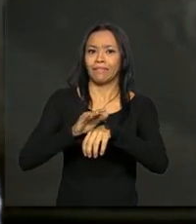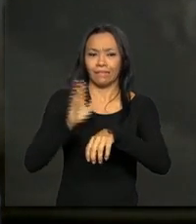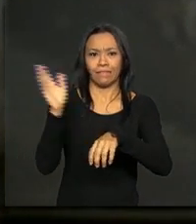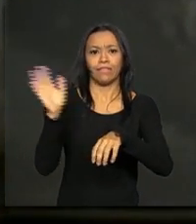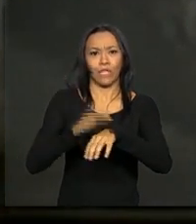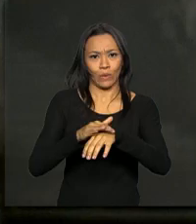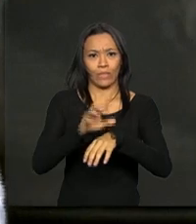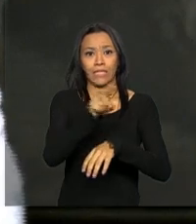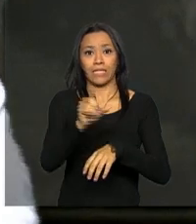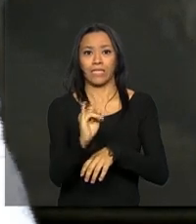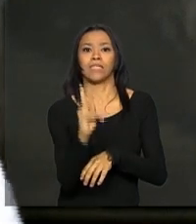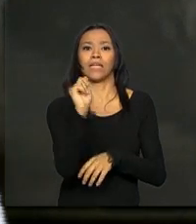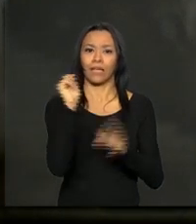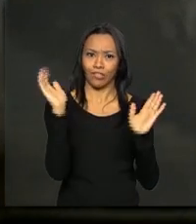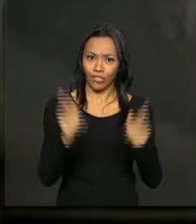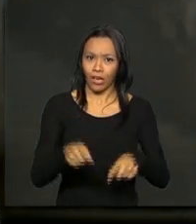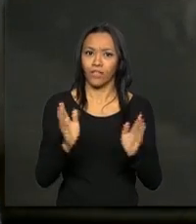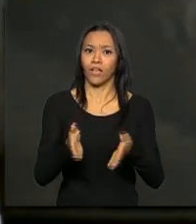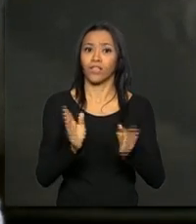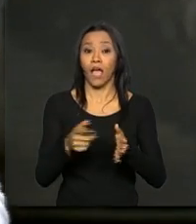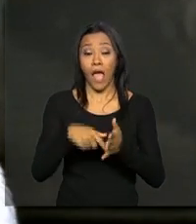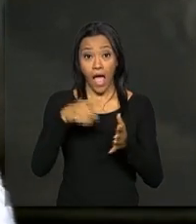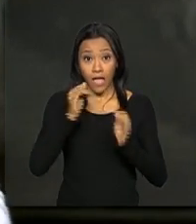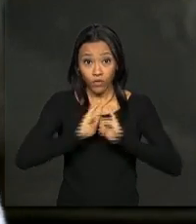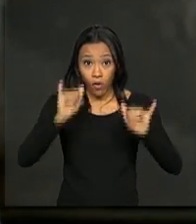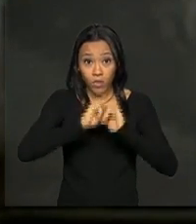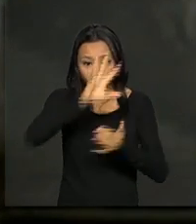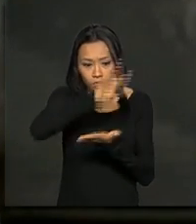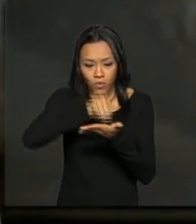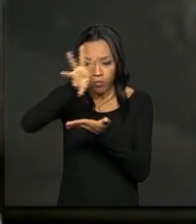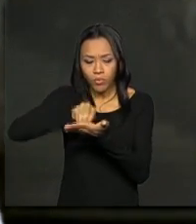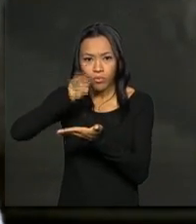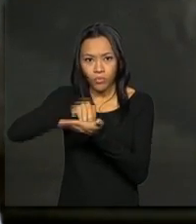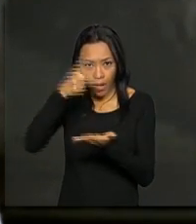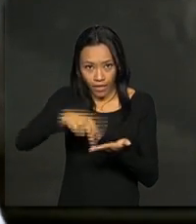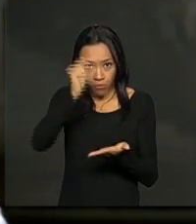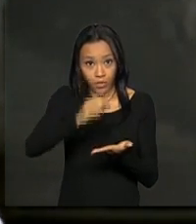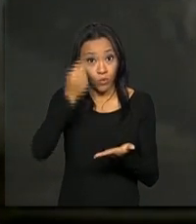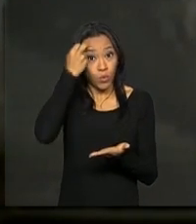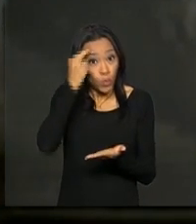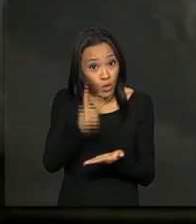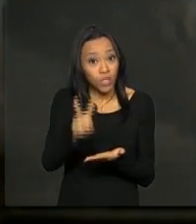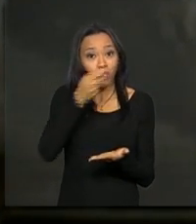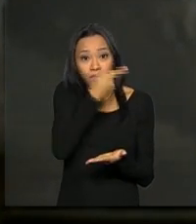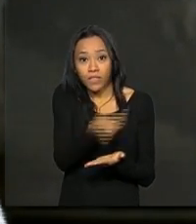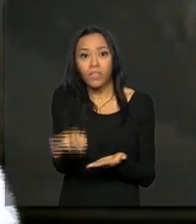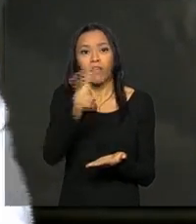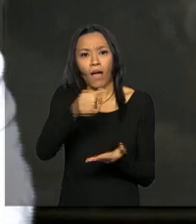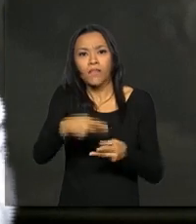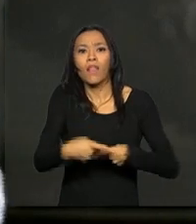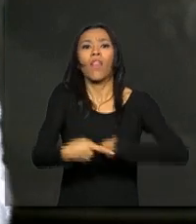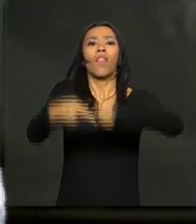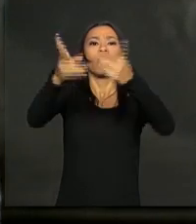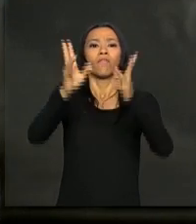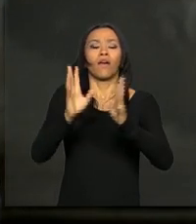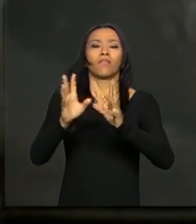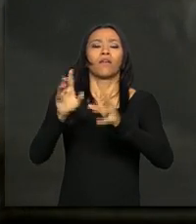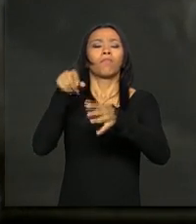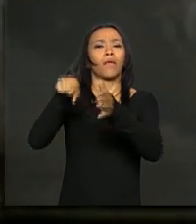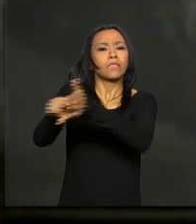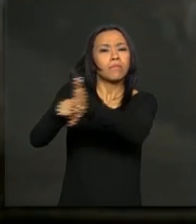Margaret Chan disse que as informações coletadas aqui nos dois dias de visita ao Brasil serão agora levadas para a comunidade